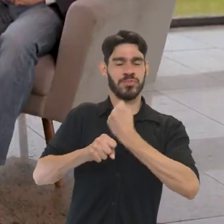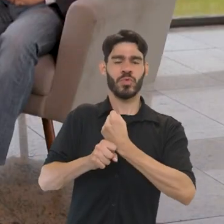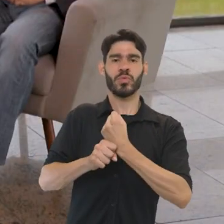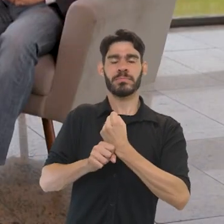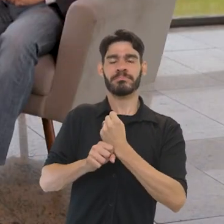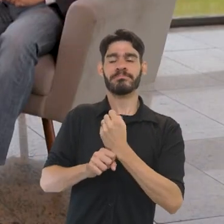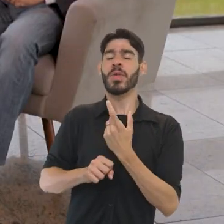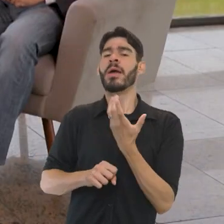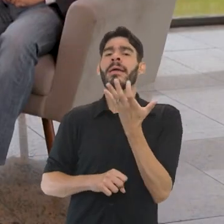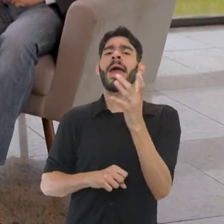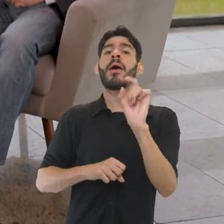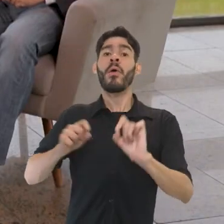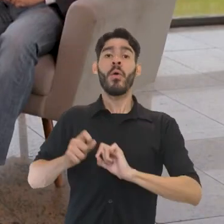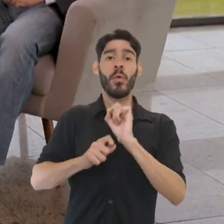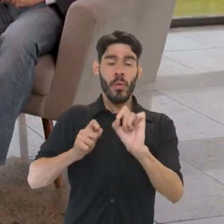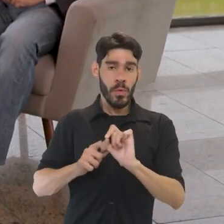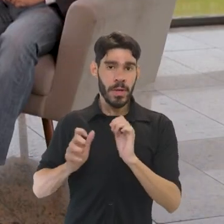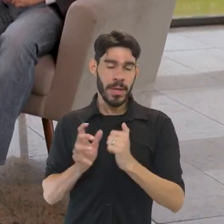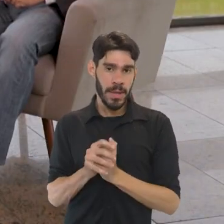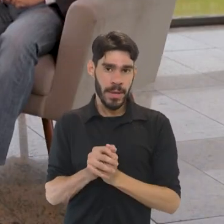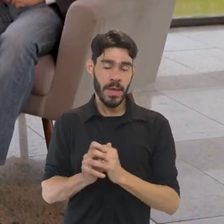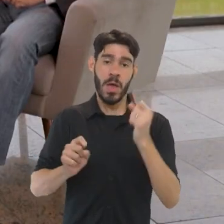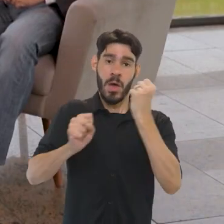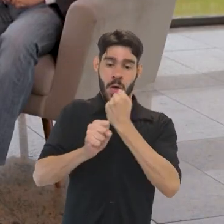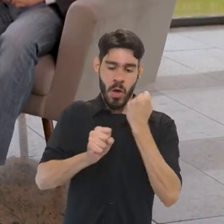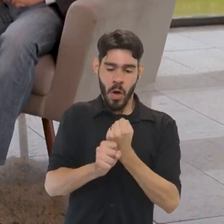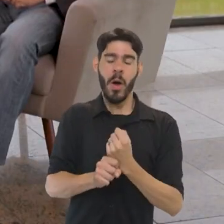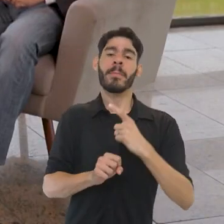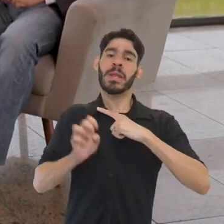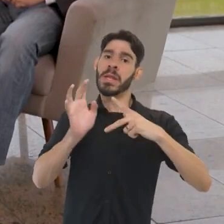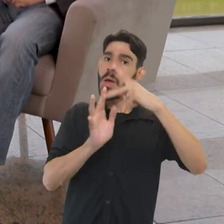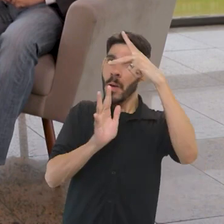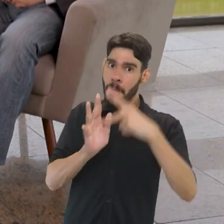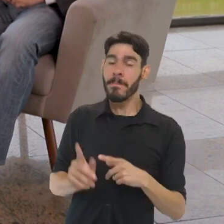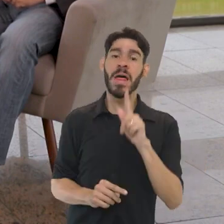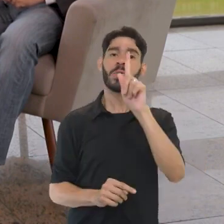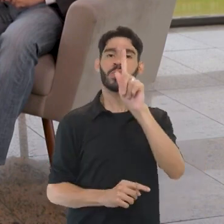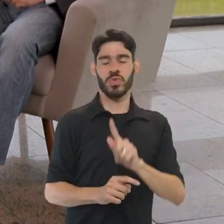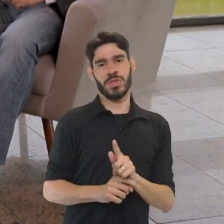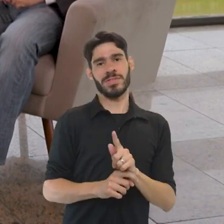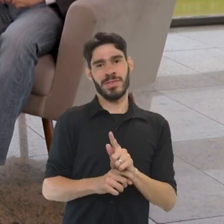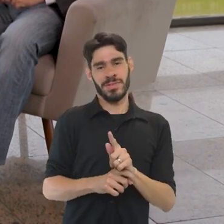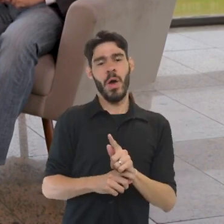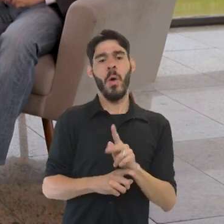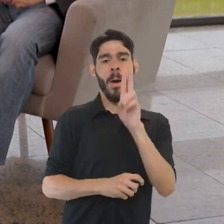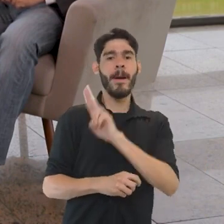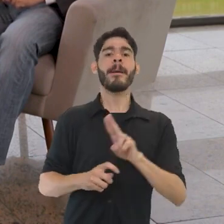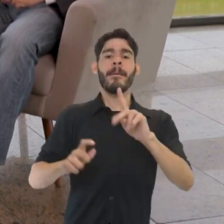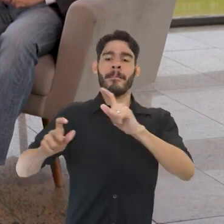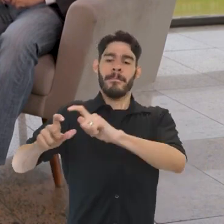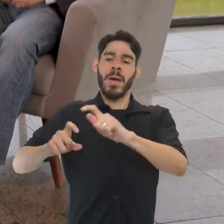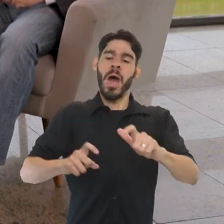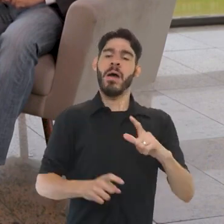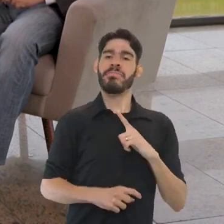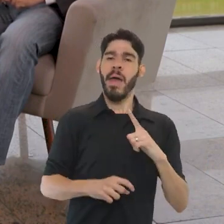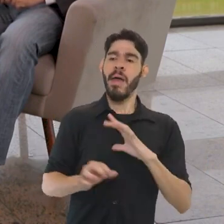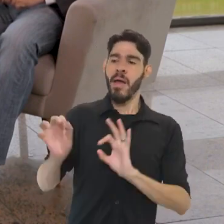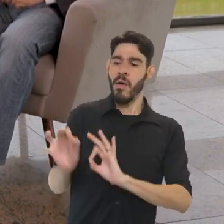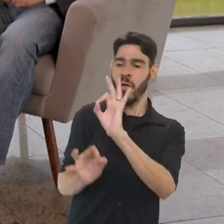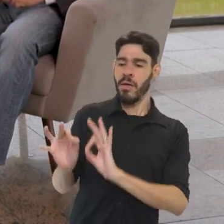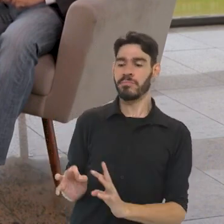novo. O a gente quer? A gente quer, com a obra, vir com um plano de gestão para a ocupação desses espaços, dividindo